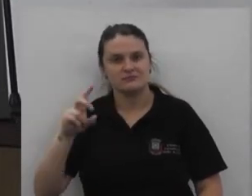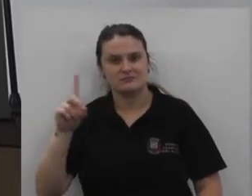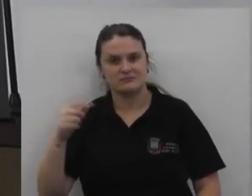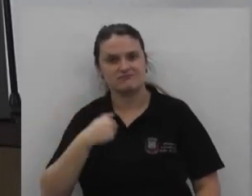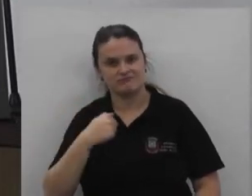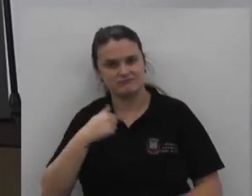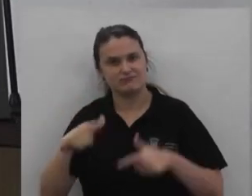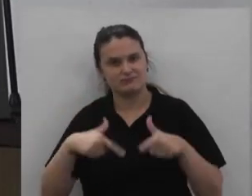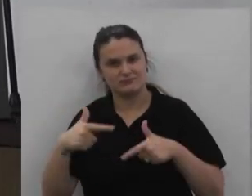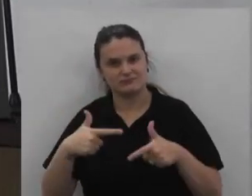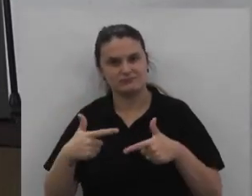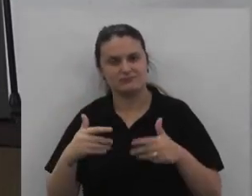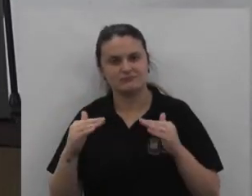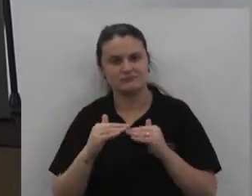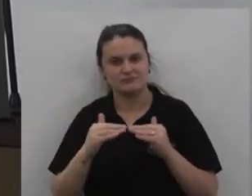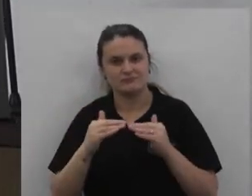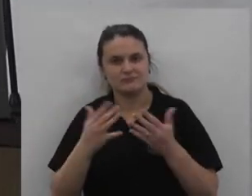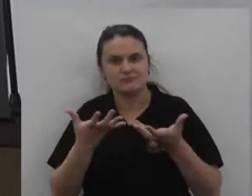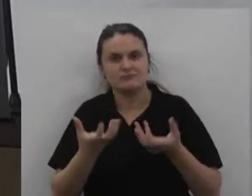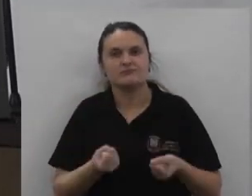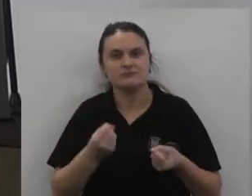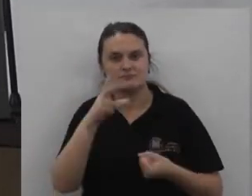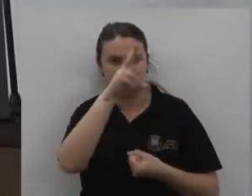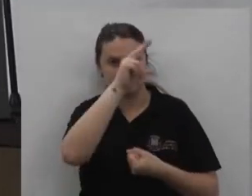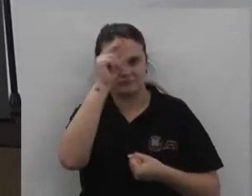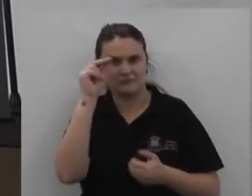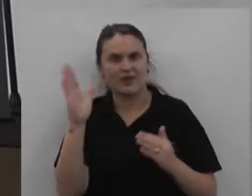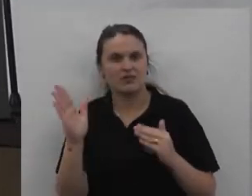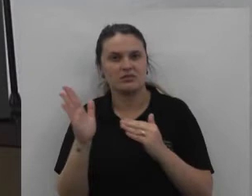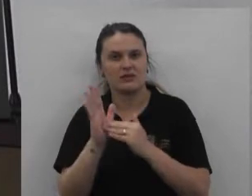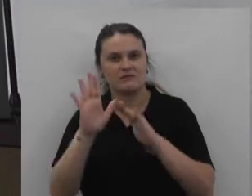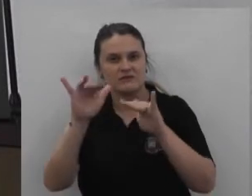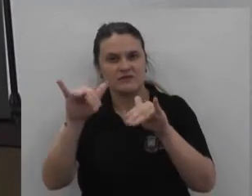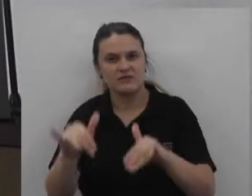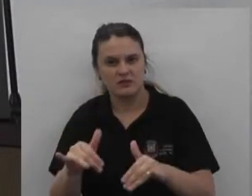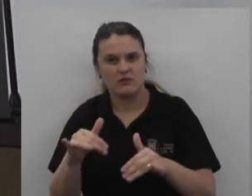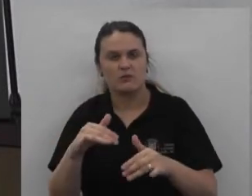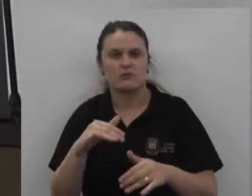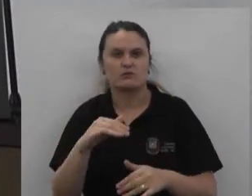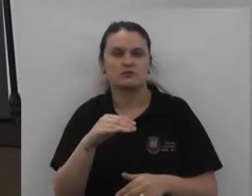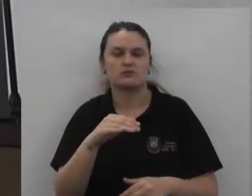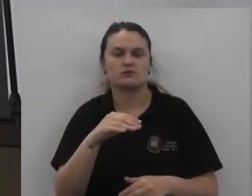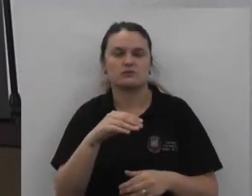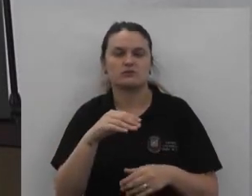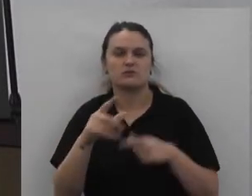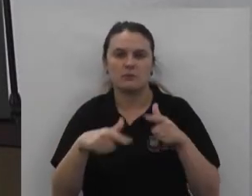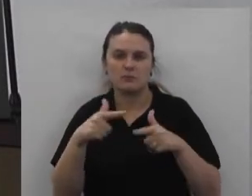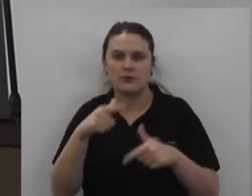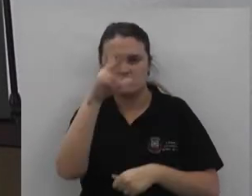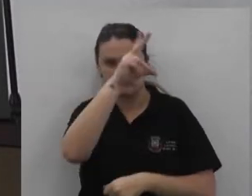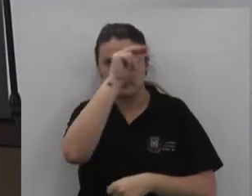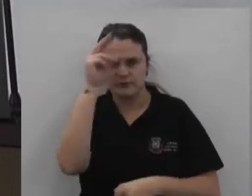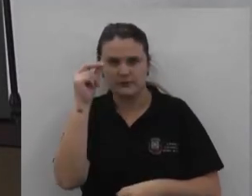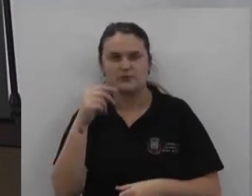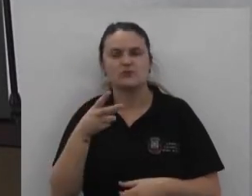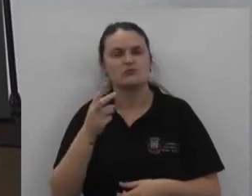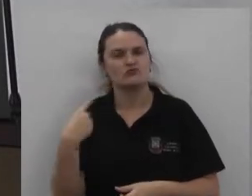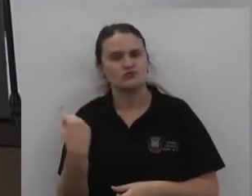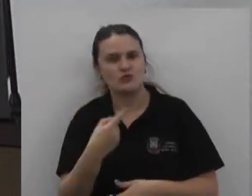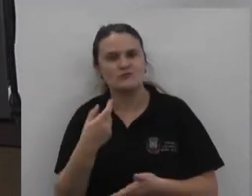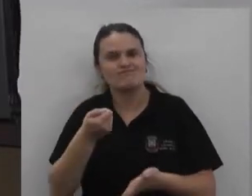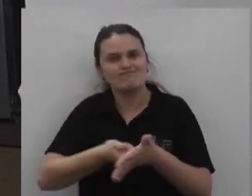dias Que estarei à frente Do executivo E até o final Do mandato O que não vai faltar É empenho Trabalho E